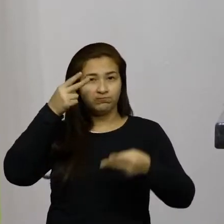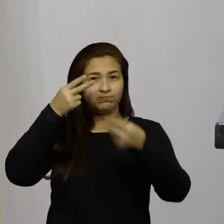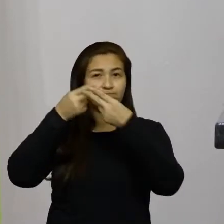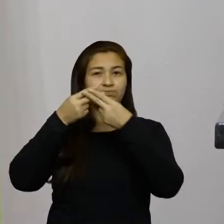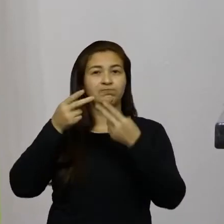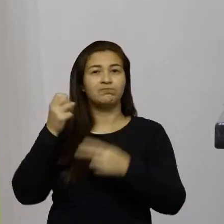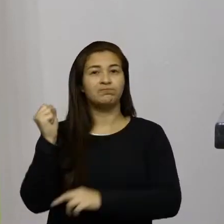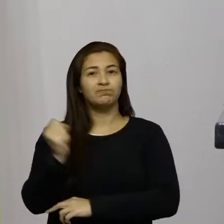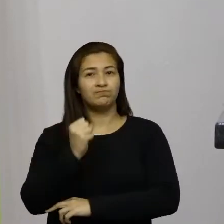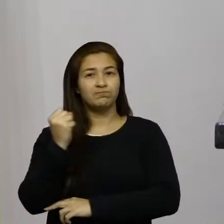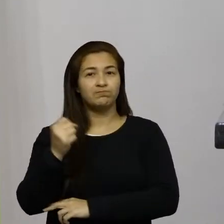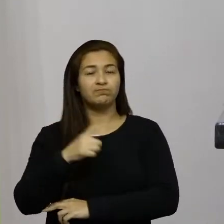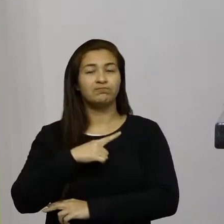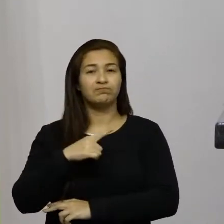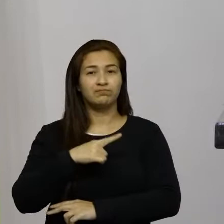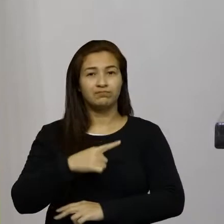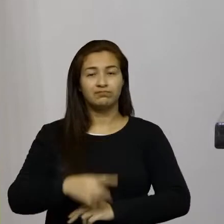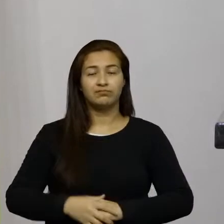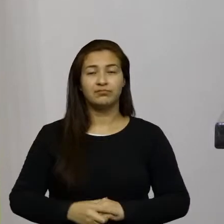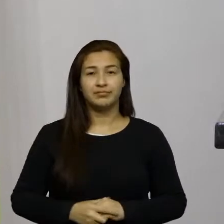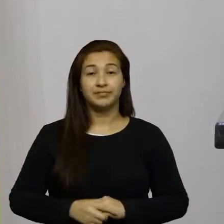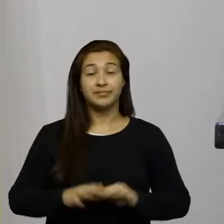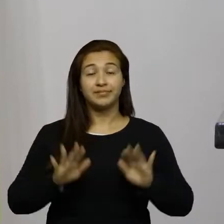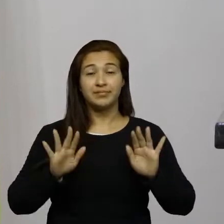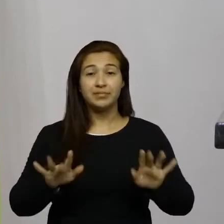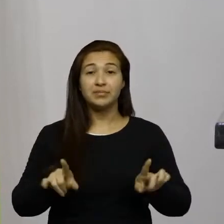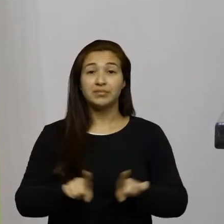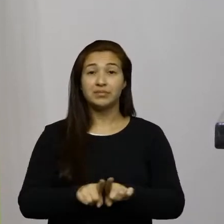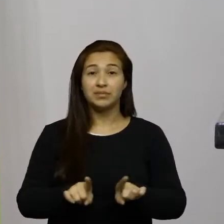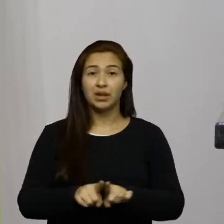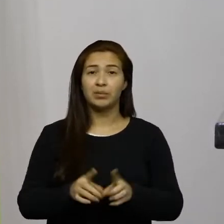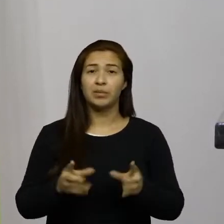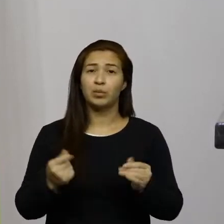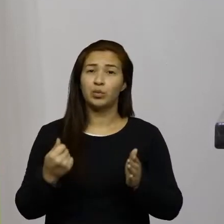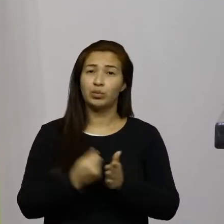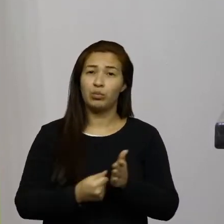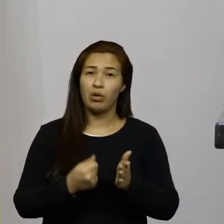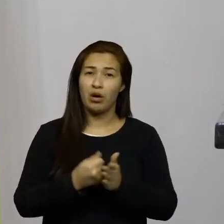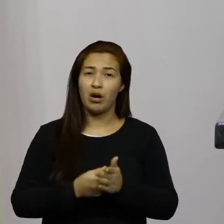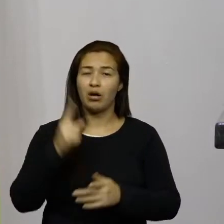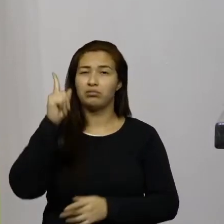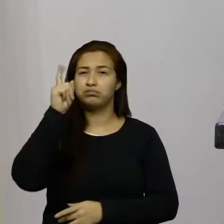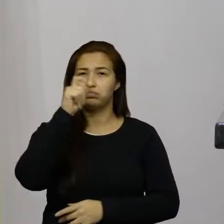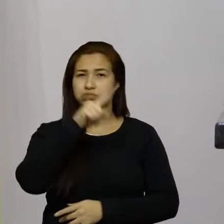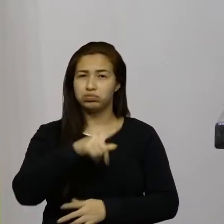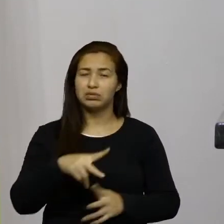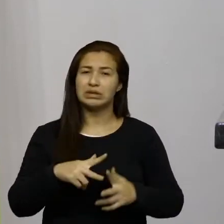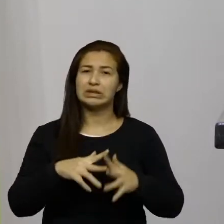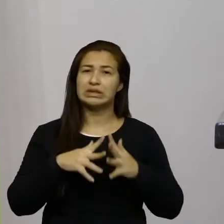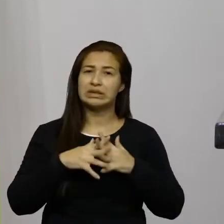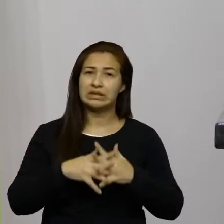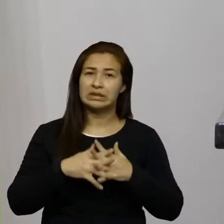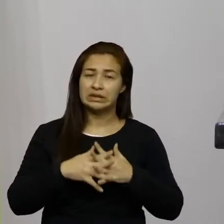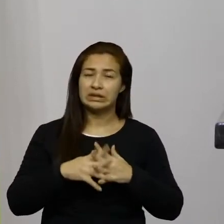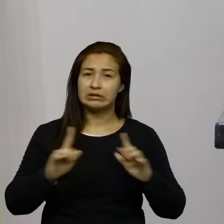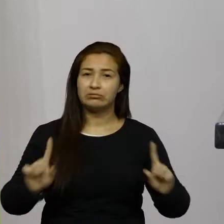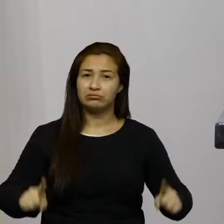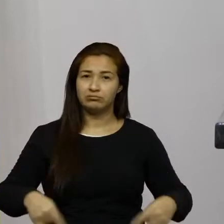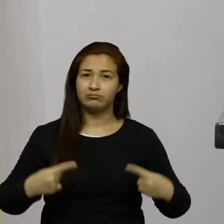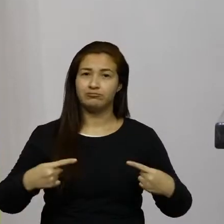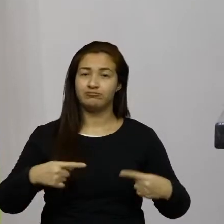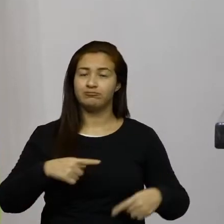muito sucesso mas também de muito empenho de muita dificuldade de muitos desafios